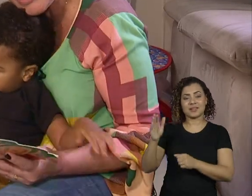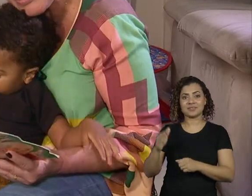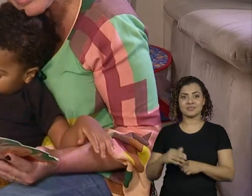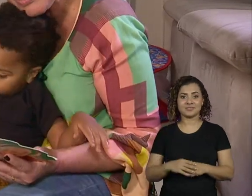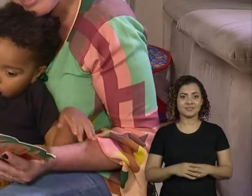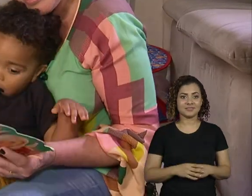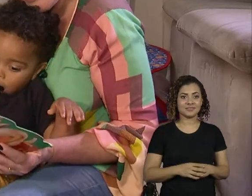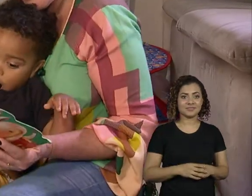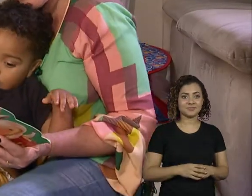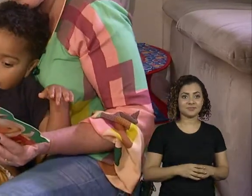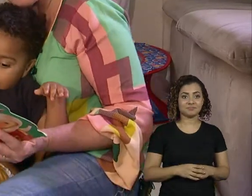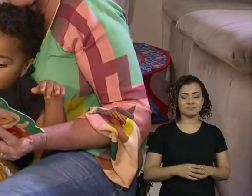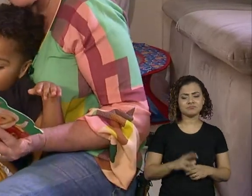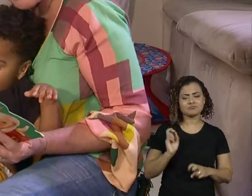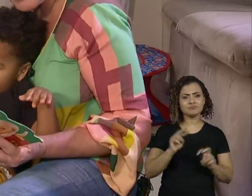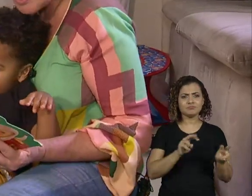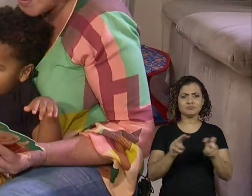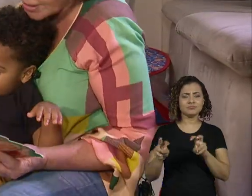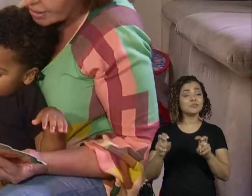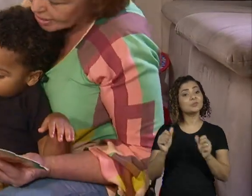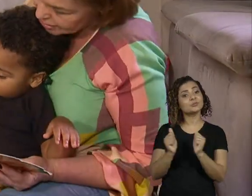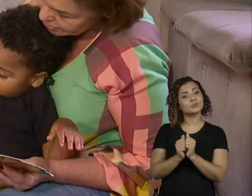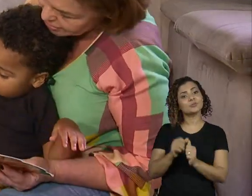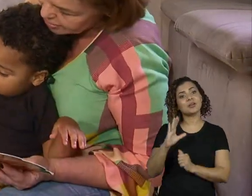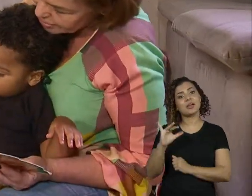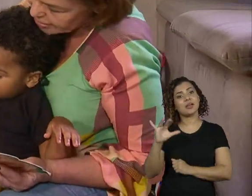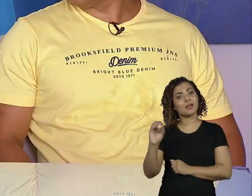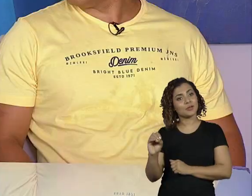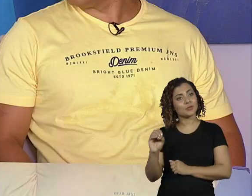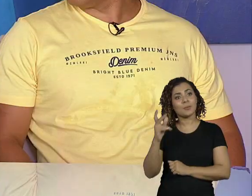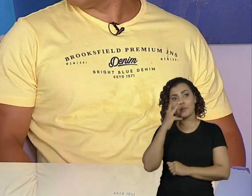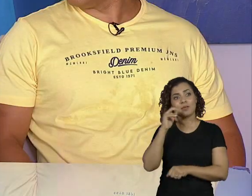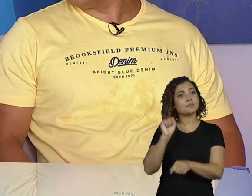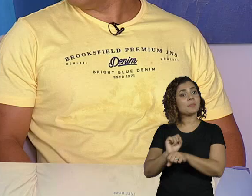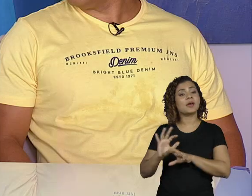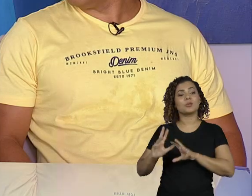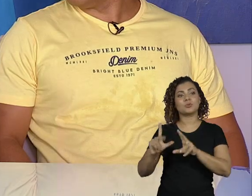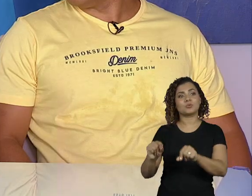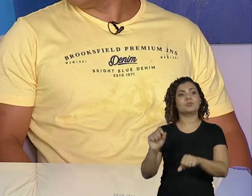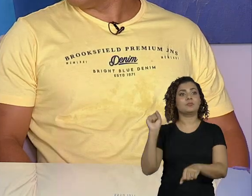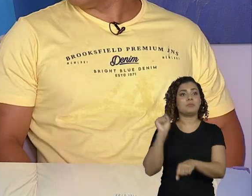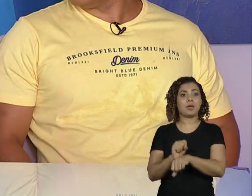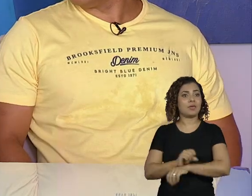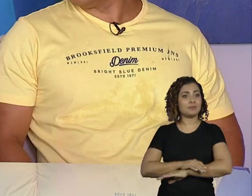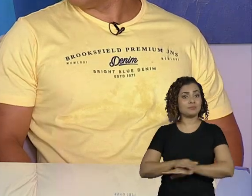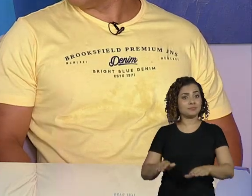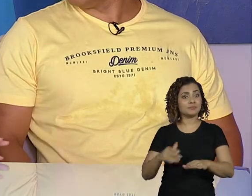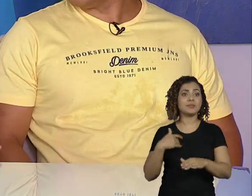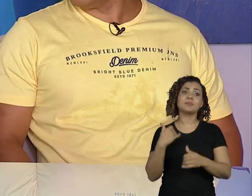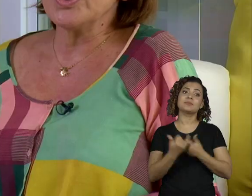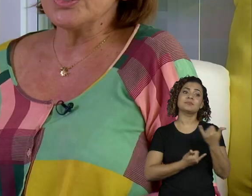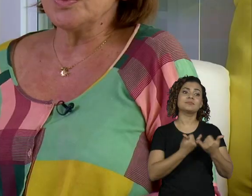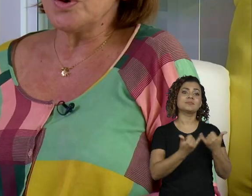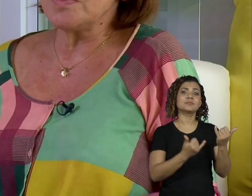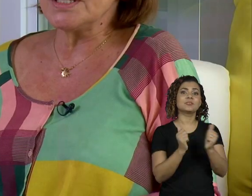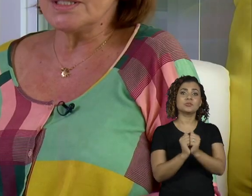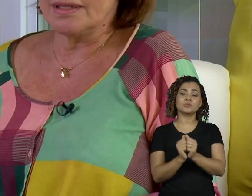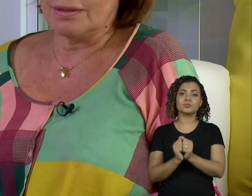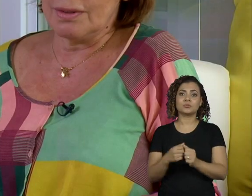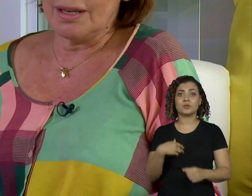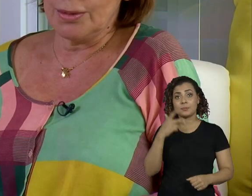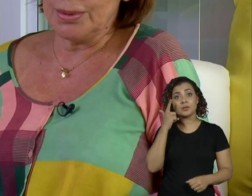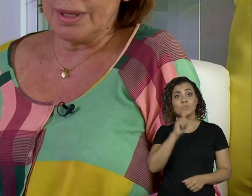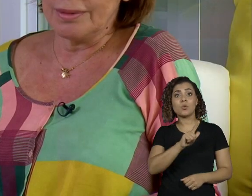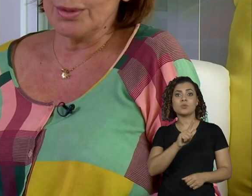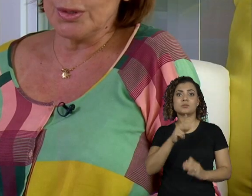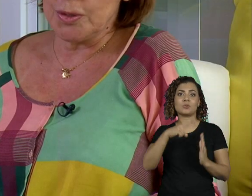lindo. O que eu vejo ela com o Caio é que ela assim, ela para tudo o que ela está fazendo para fazer as coisas com ele. Eu consigo um pouco mais de